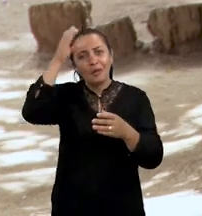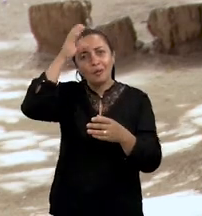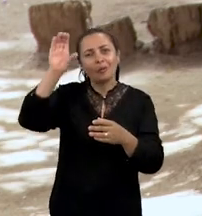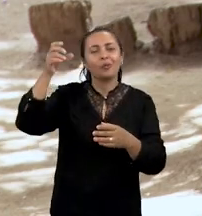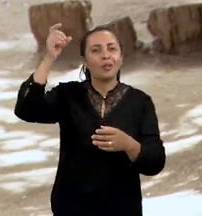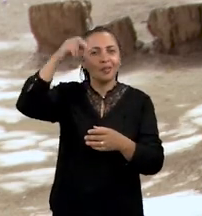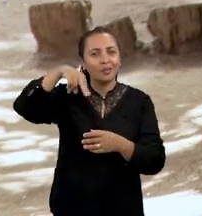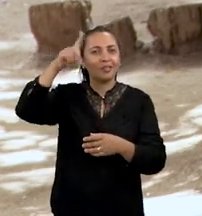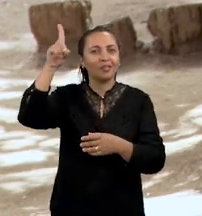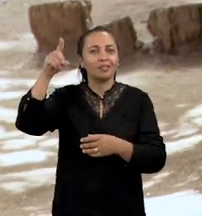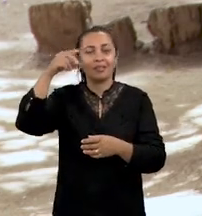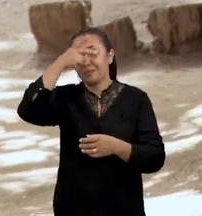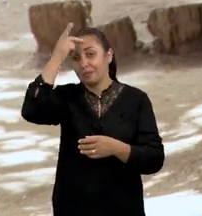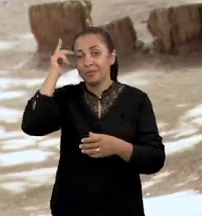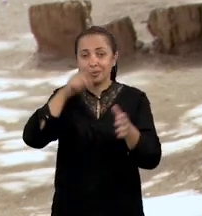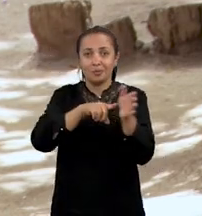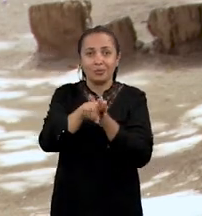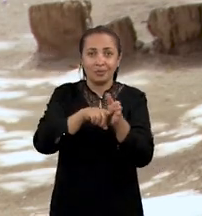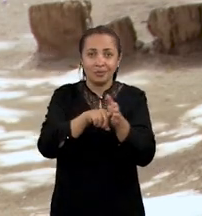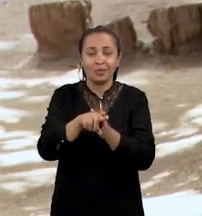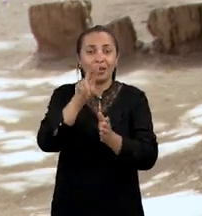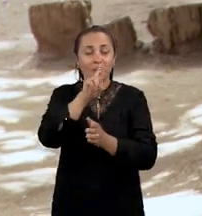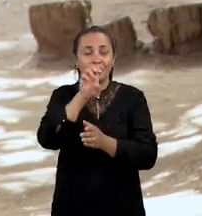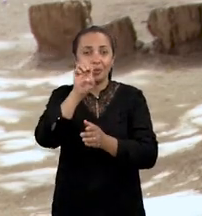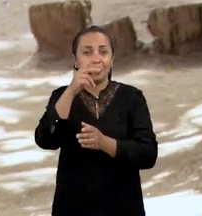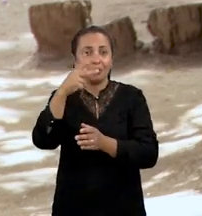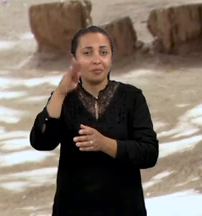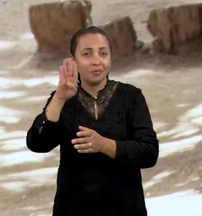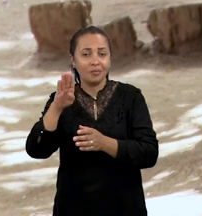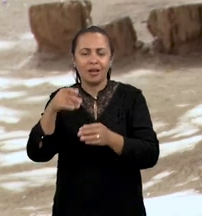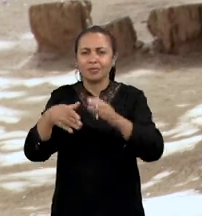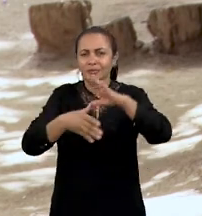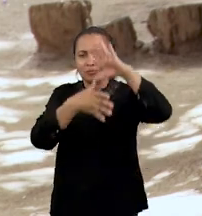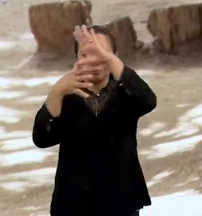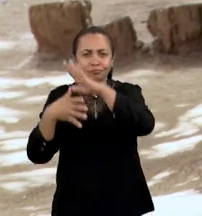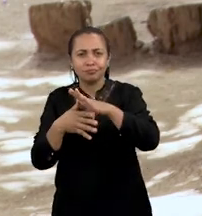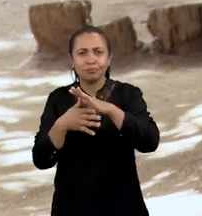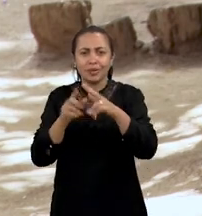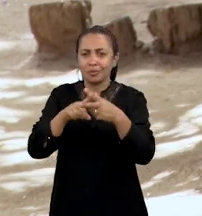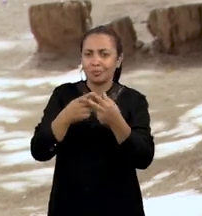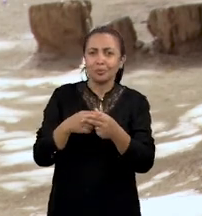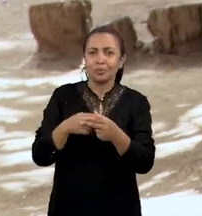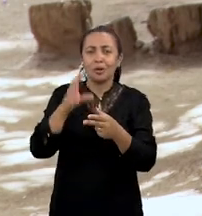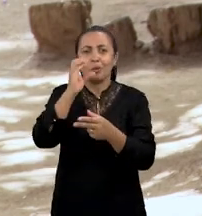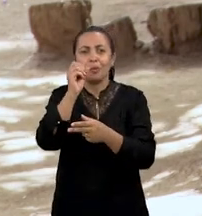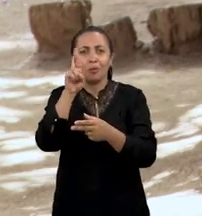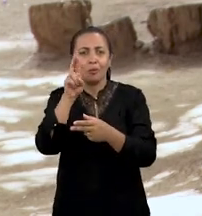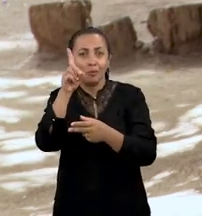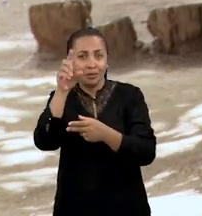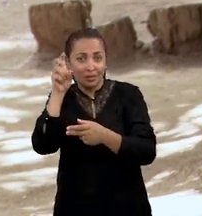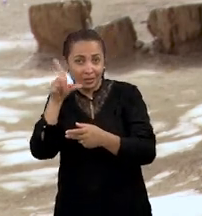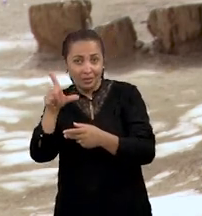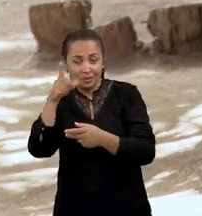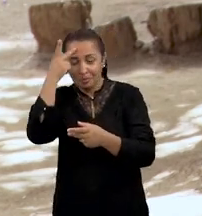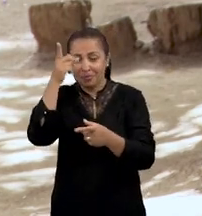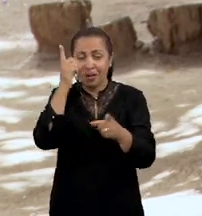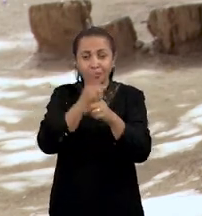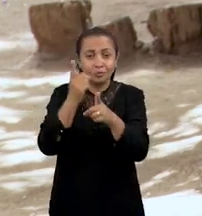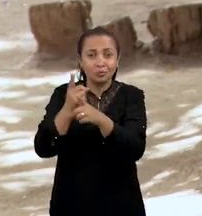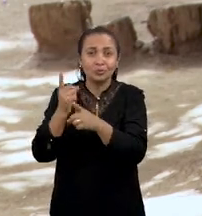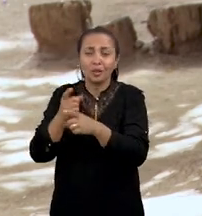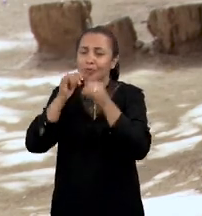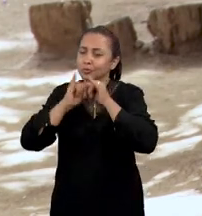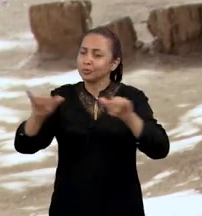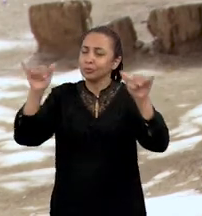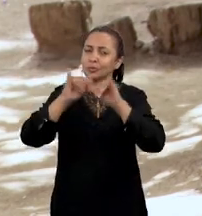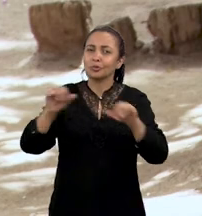cultura do Nordeste. Pesquisadores da Universidade Estadual da Paraíba estão mapeando a produção de cordel para a descoberta